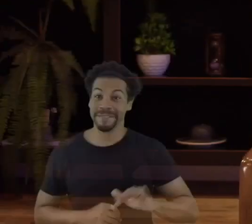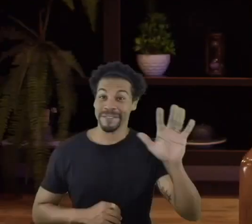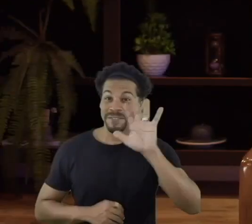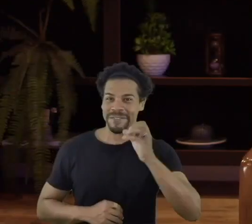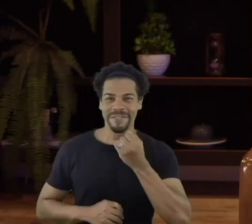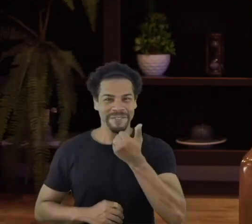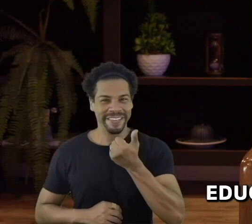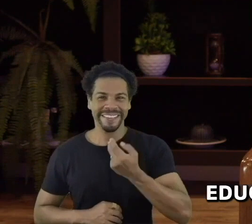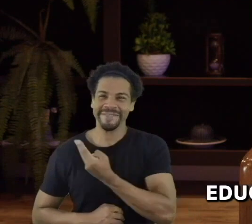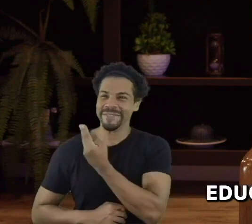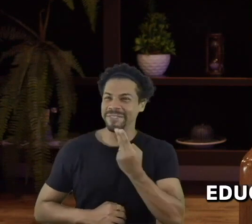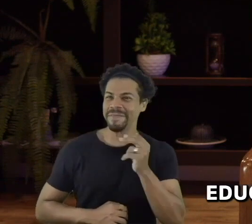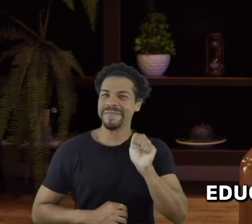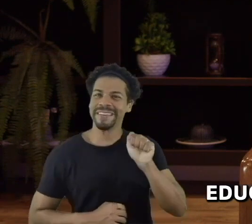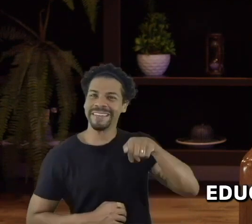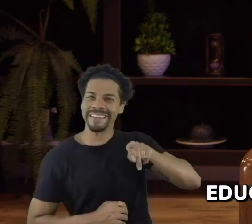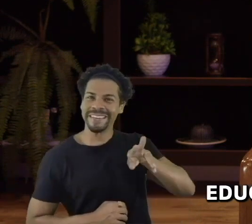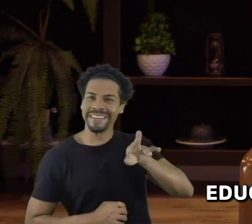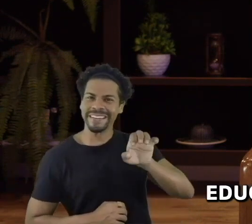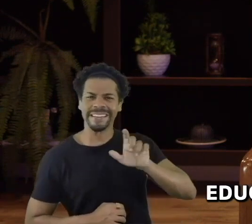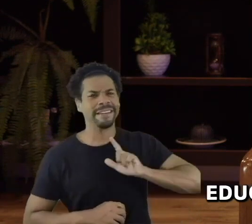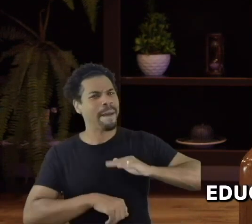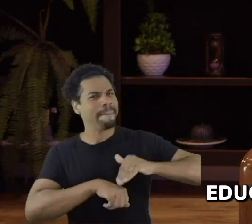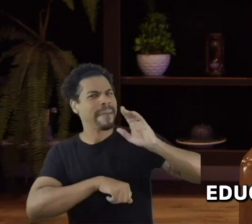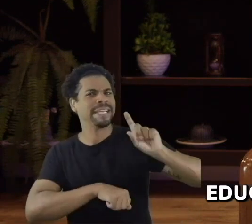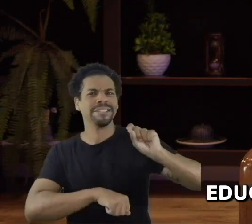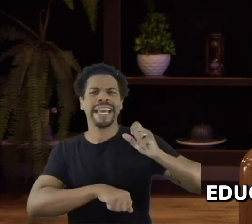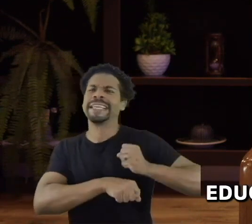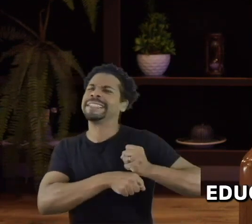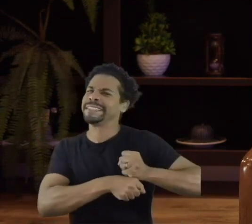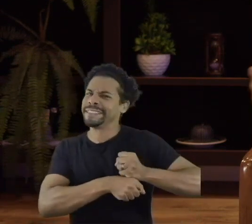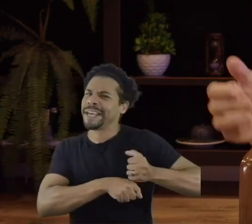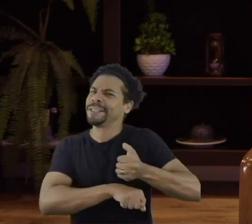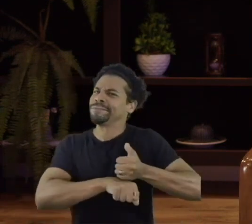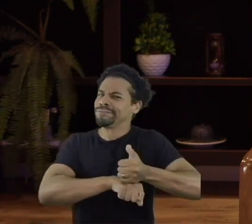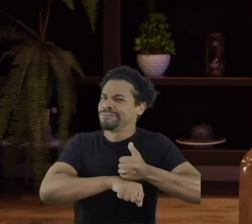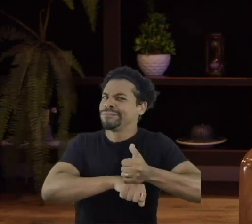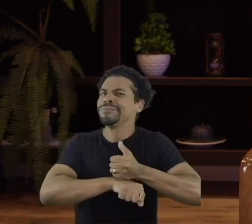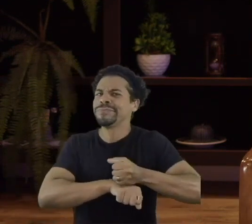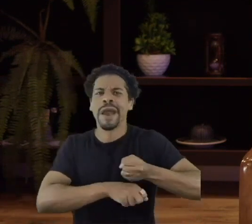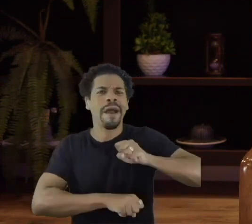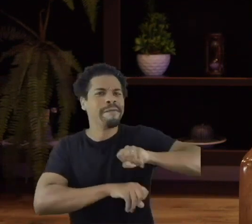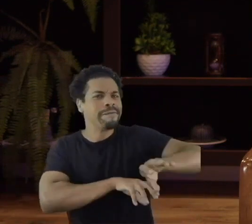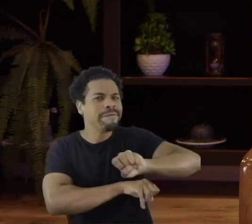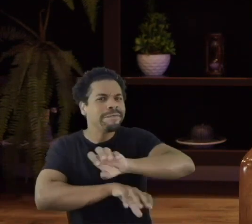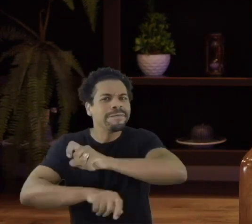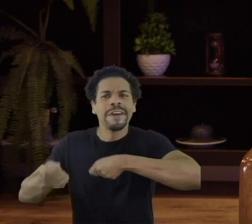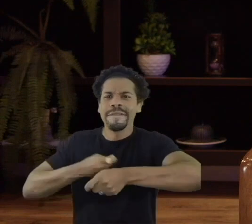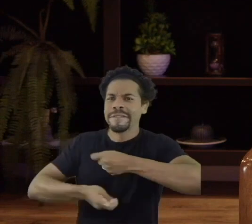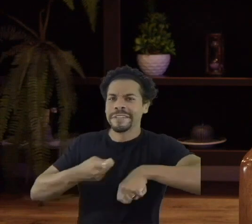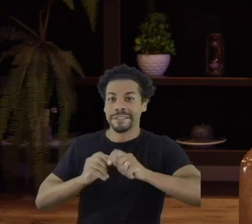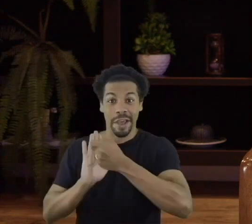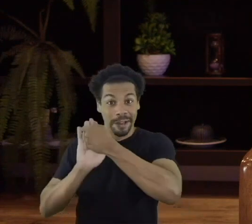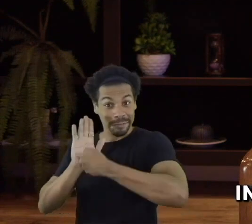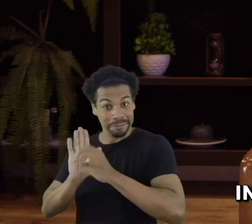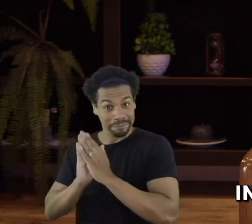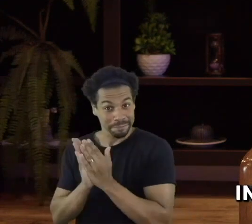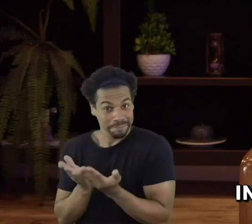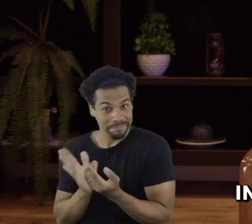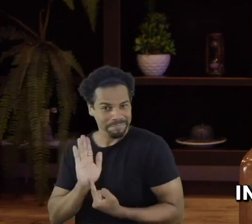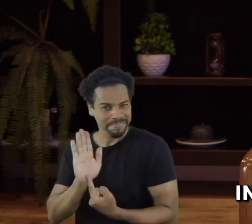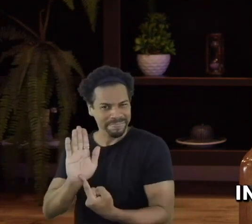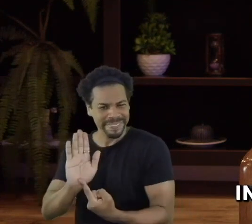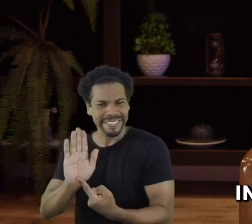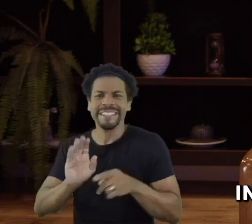Oi, tudo bem? Eu sou o André Bona, educador financeiro há mais de 10 anos e autor desse livro aqui, O Investimento Perfeito, que te